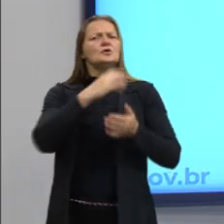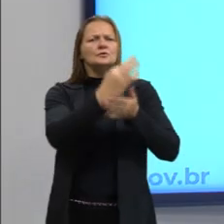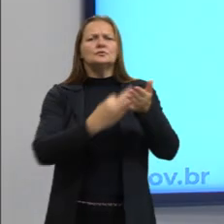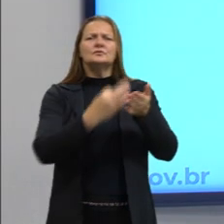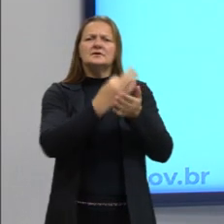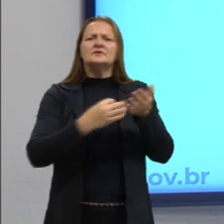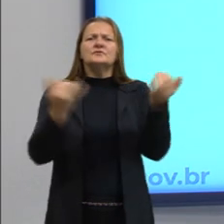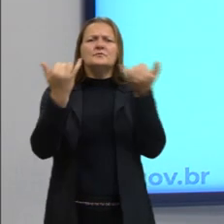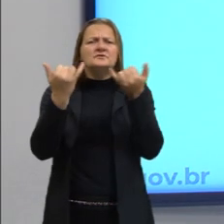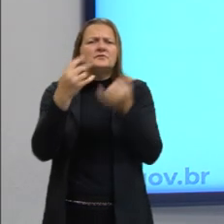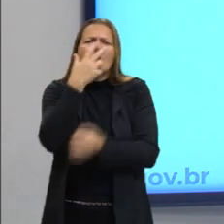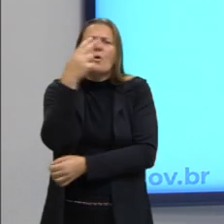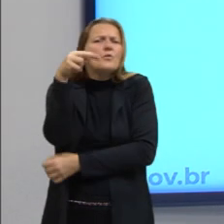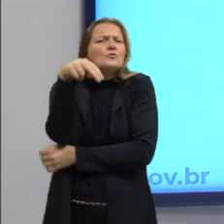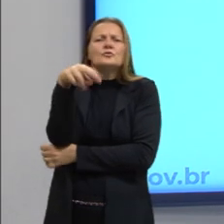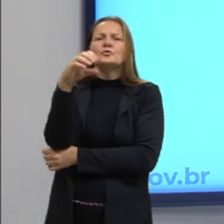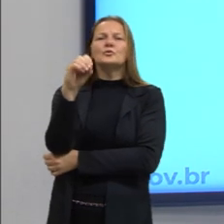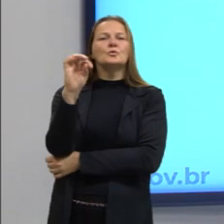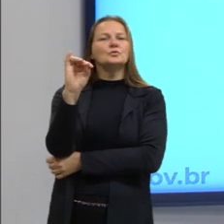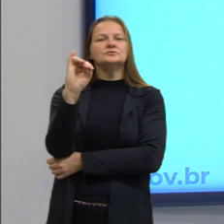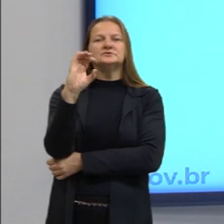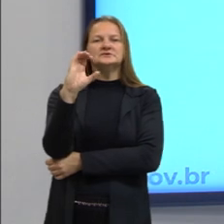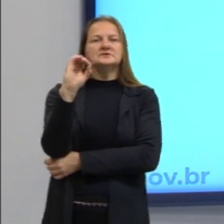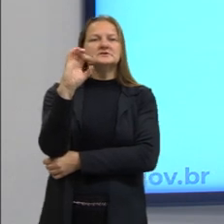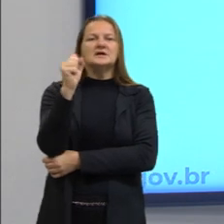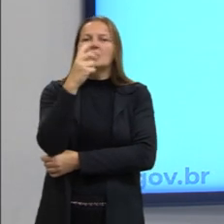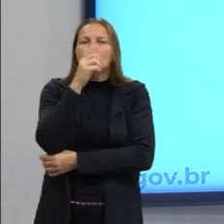seria a notícia e a reportagem.